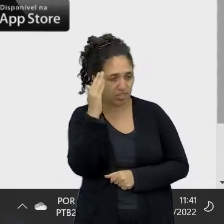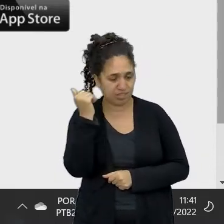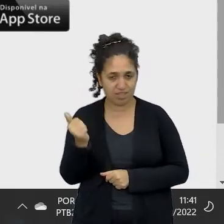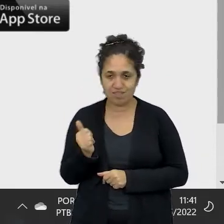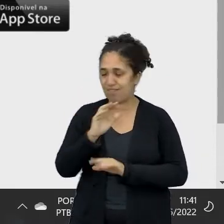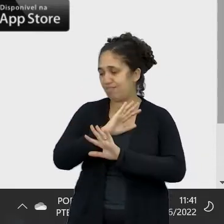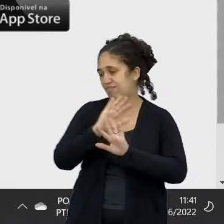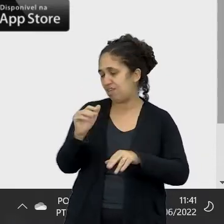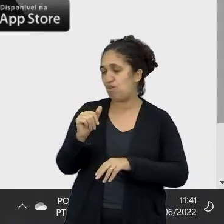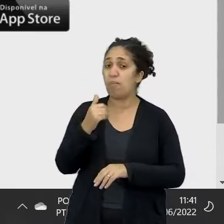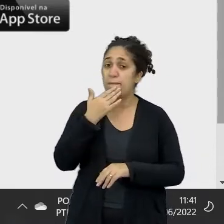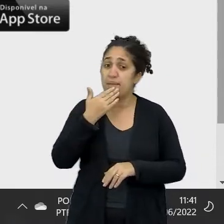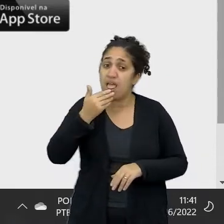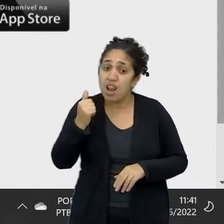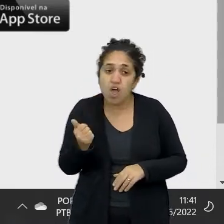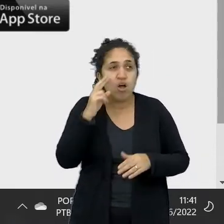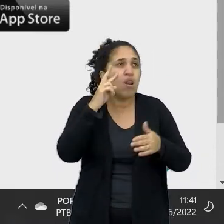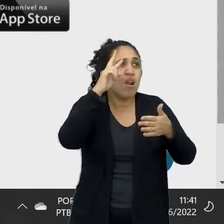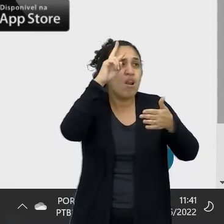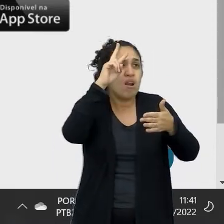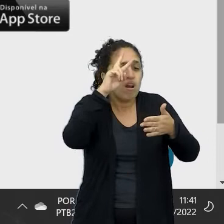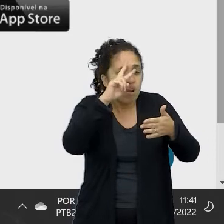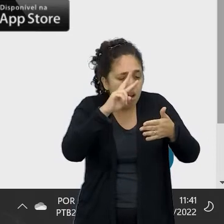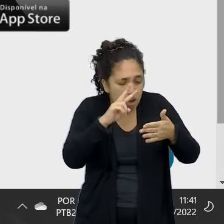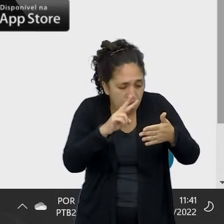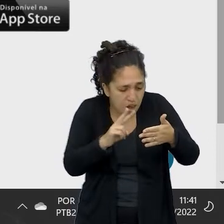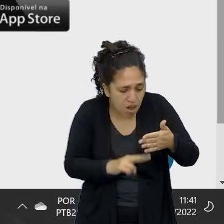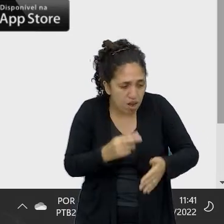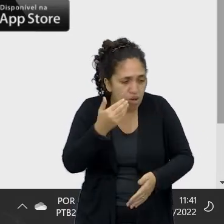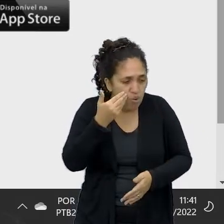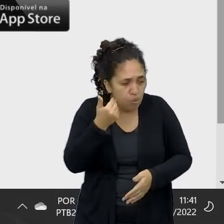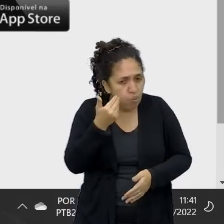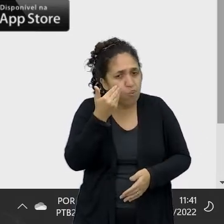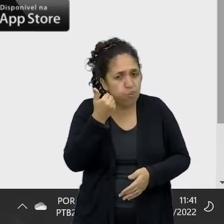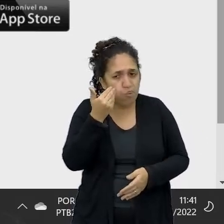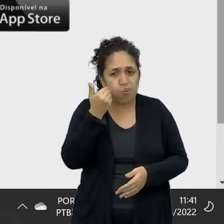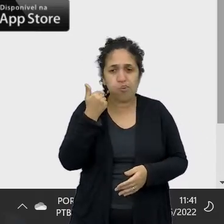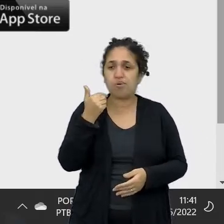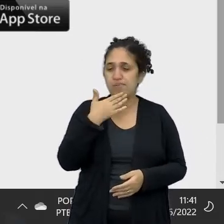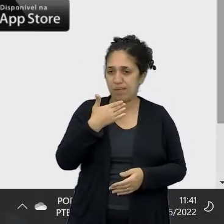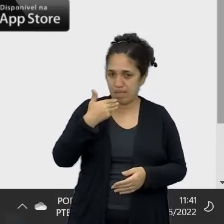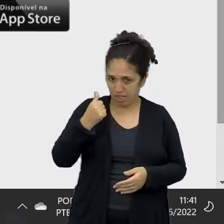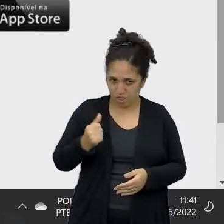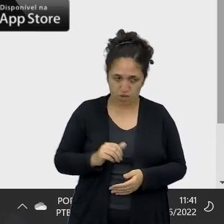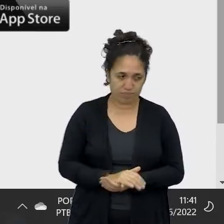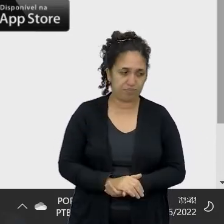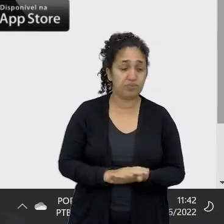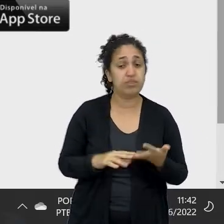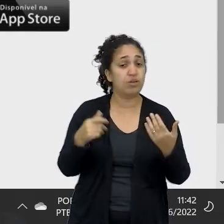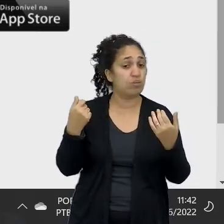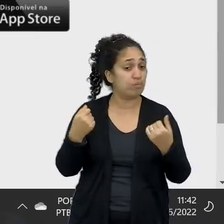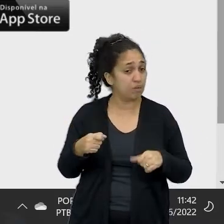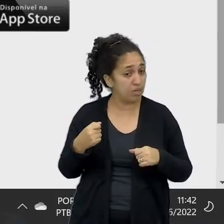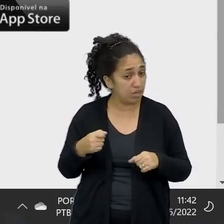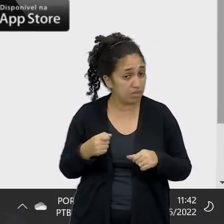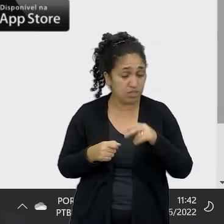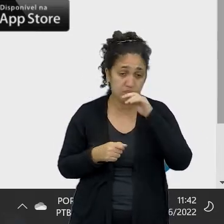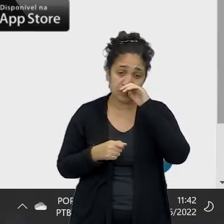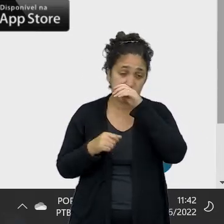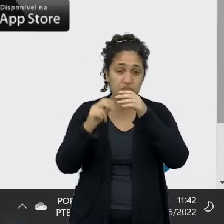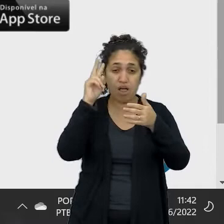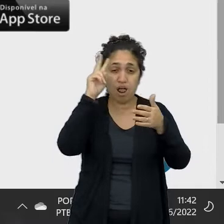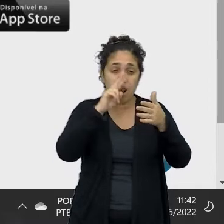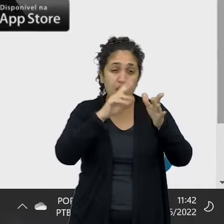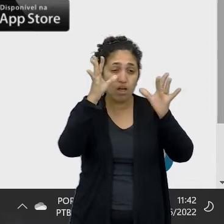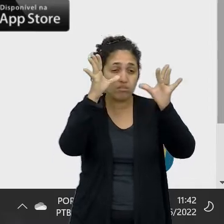sei, é melhor ler e quanto mais a propriedade a gente tiver, melhor. Então, a gente precisa ler